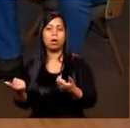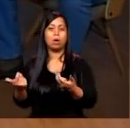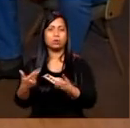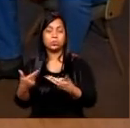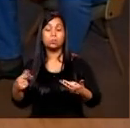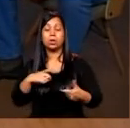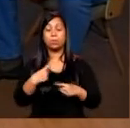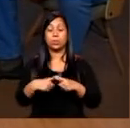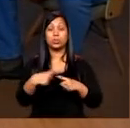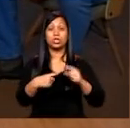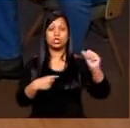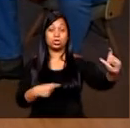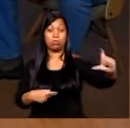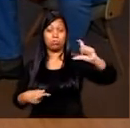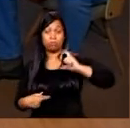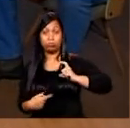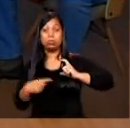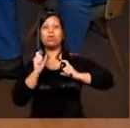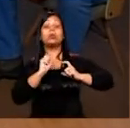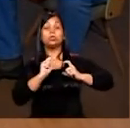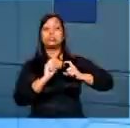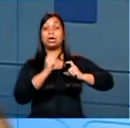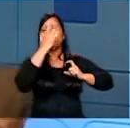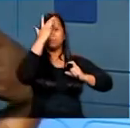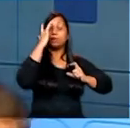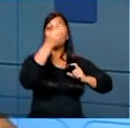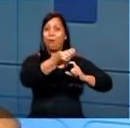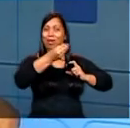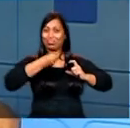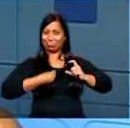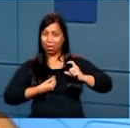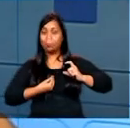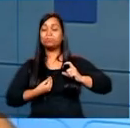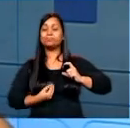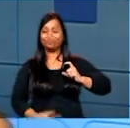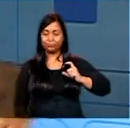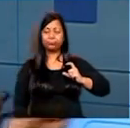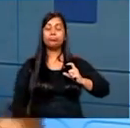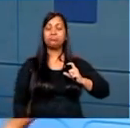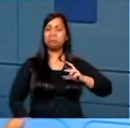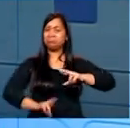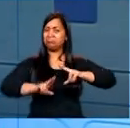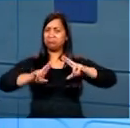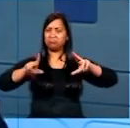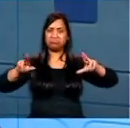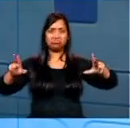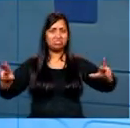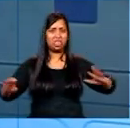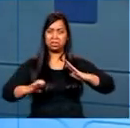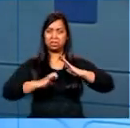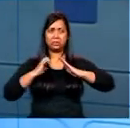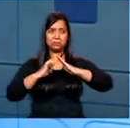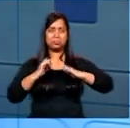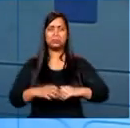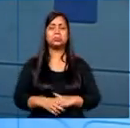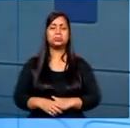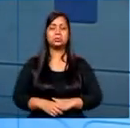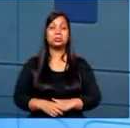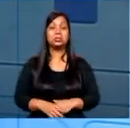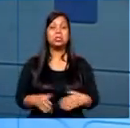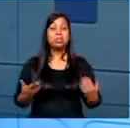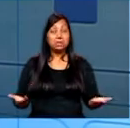gente tem uma verba de doações voluntárias dos mais diversos setores da sociedade civil.